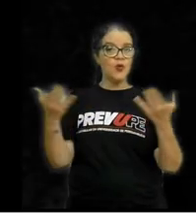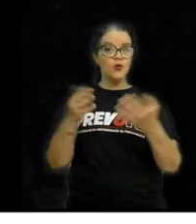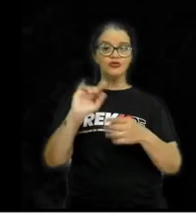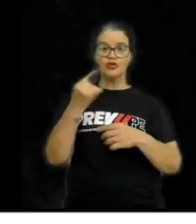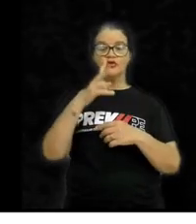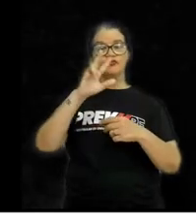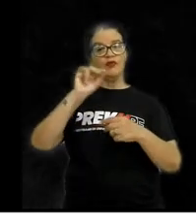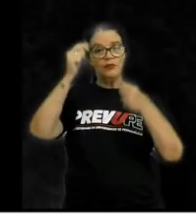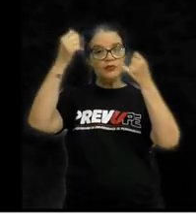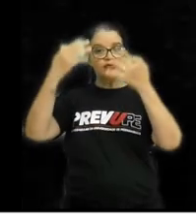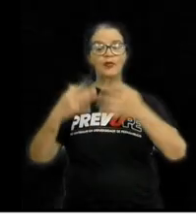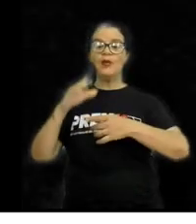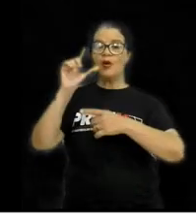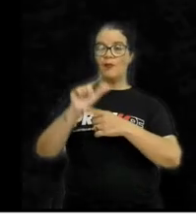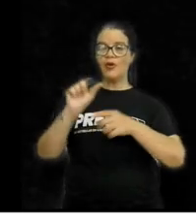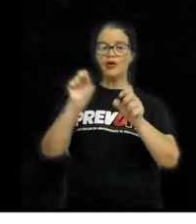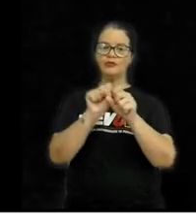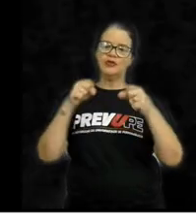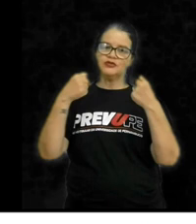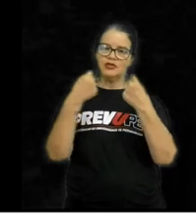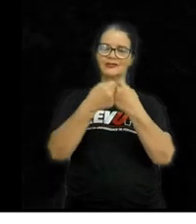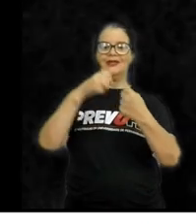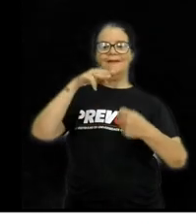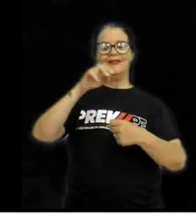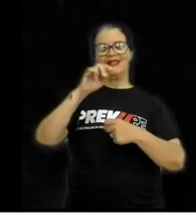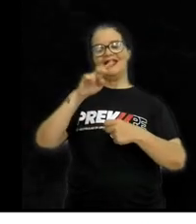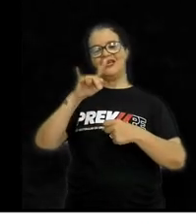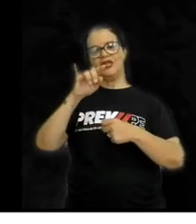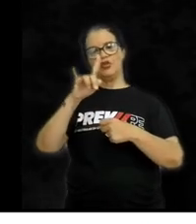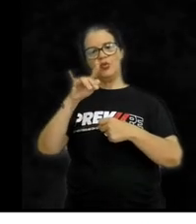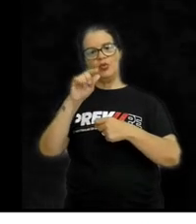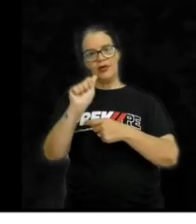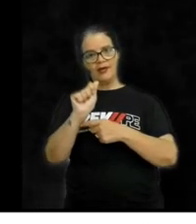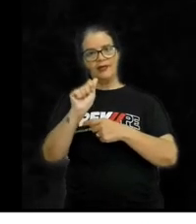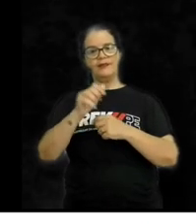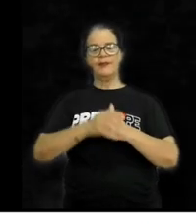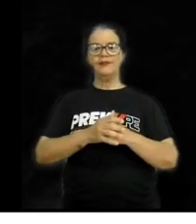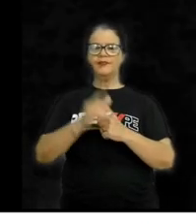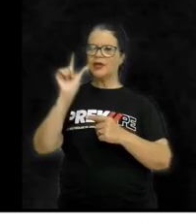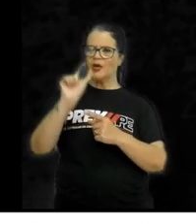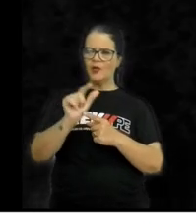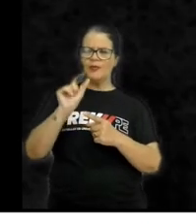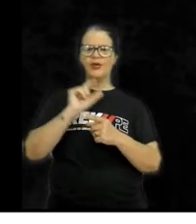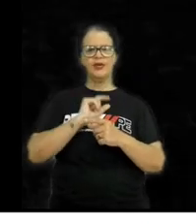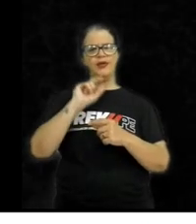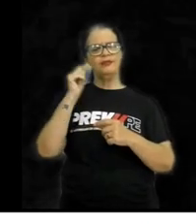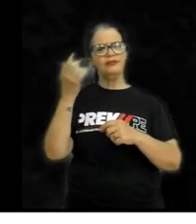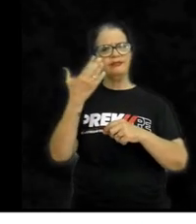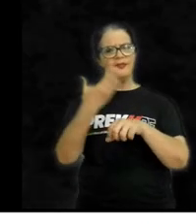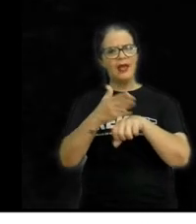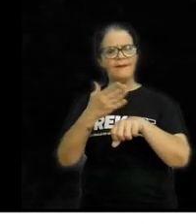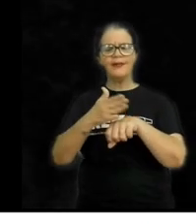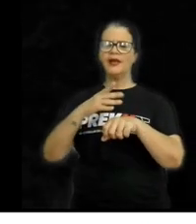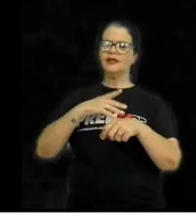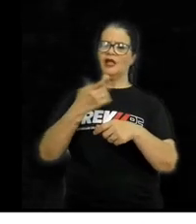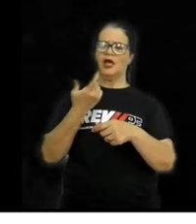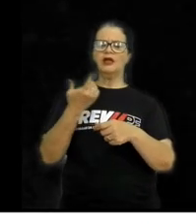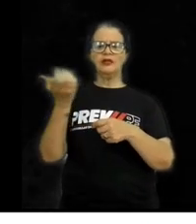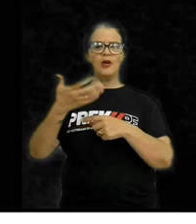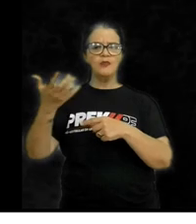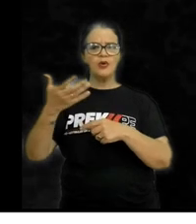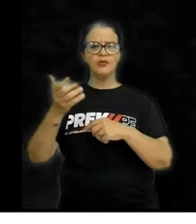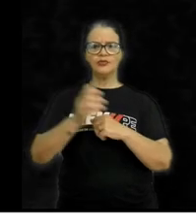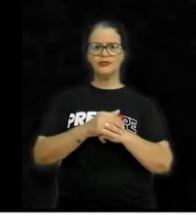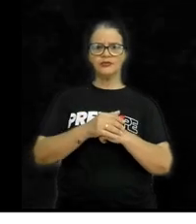nós vamos falar um pouquinho da sociedade mineradora, um pouquinho da prática, que é do ato da produção